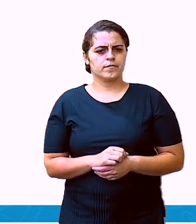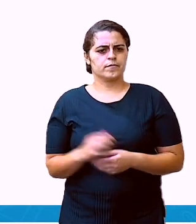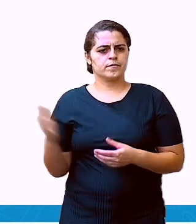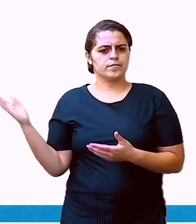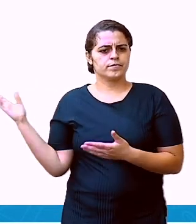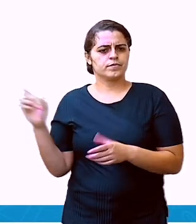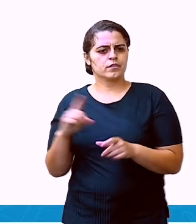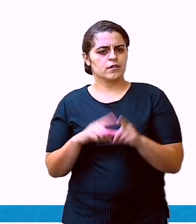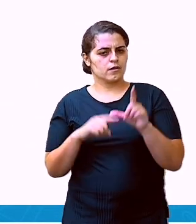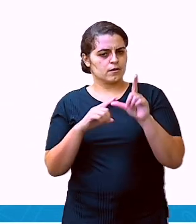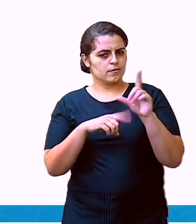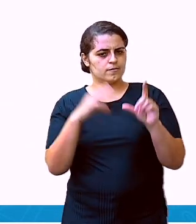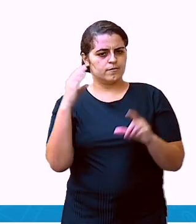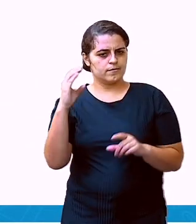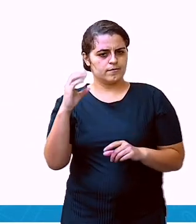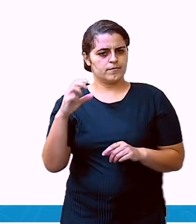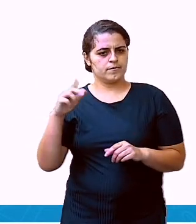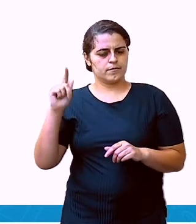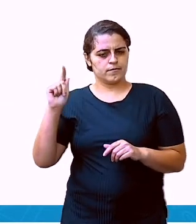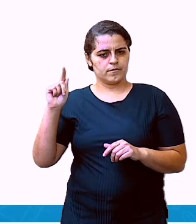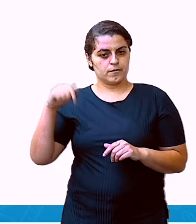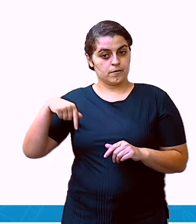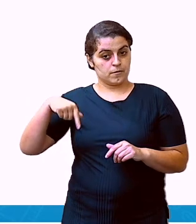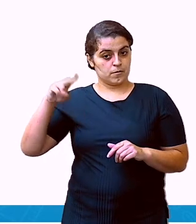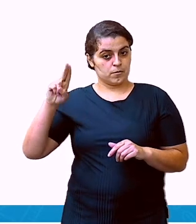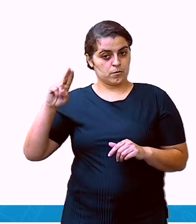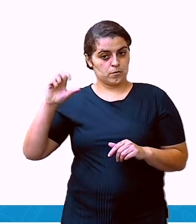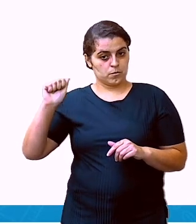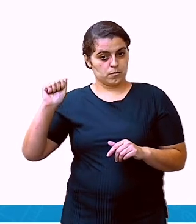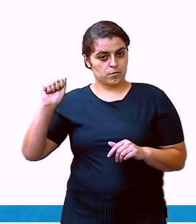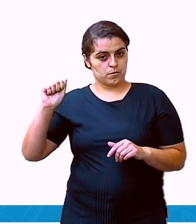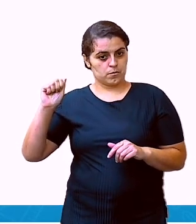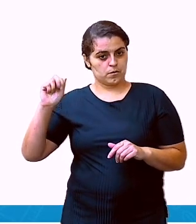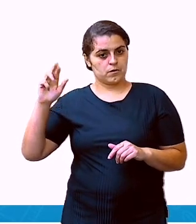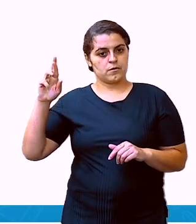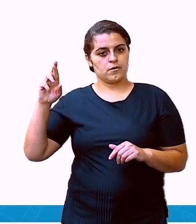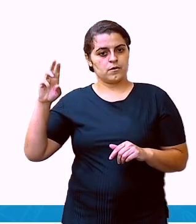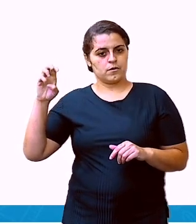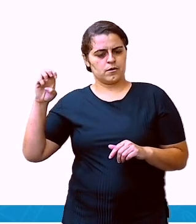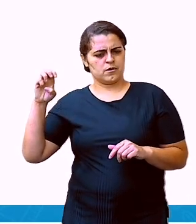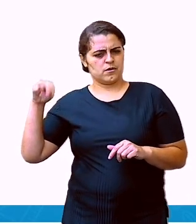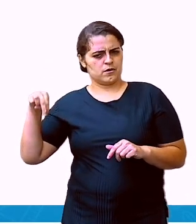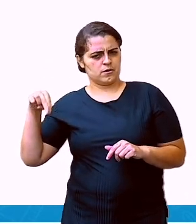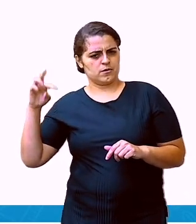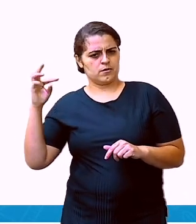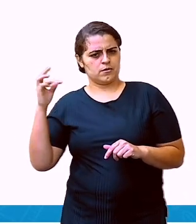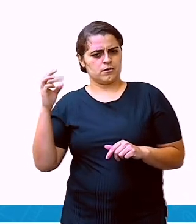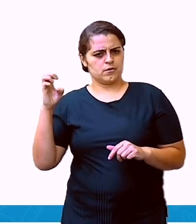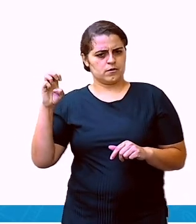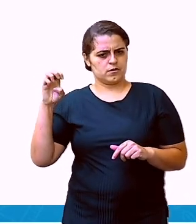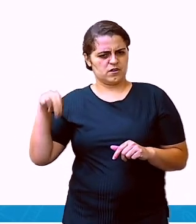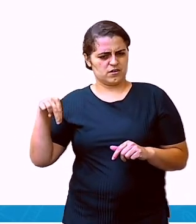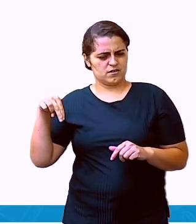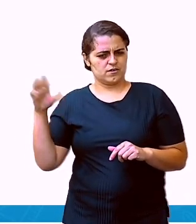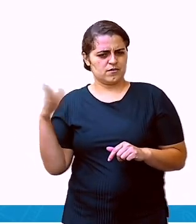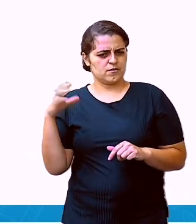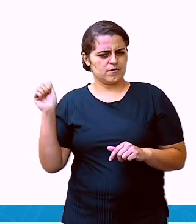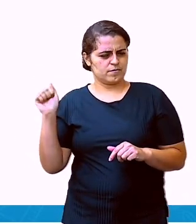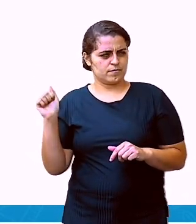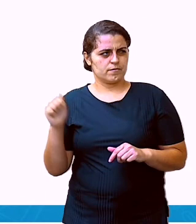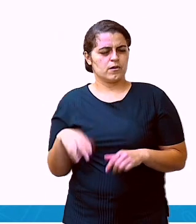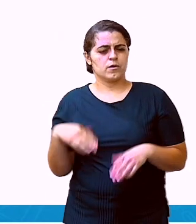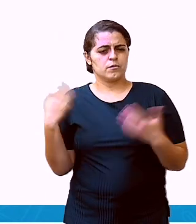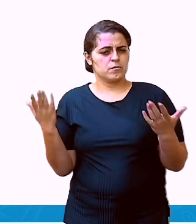Letra C. Qua-re-tena. Qual